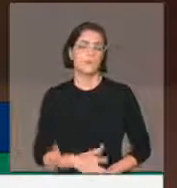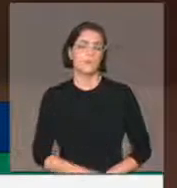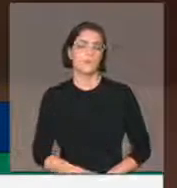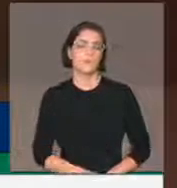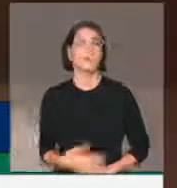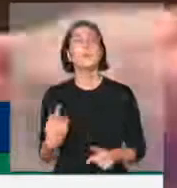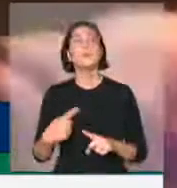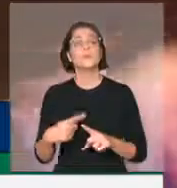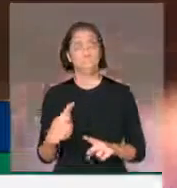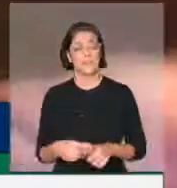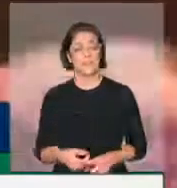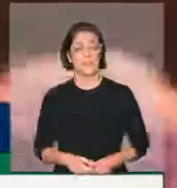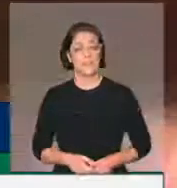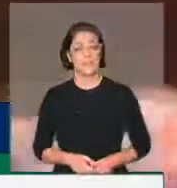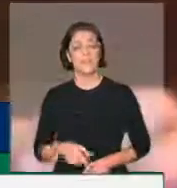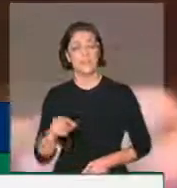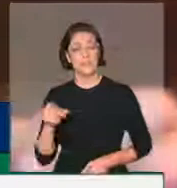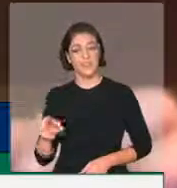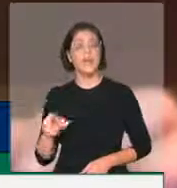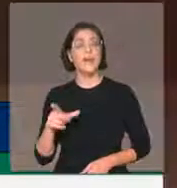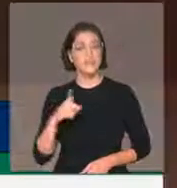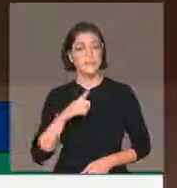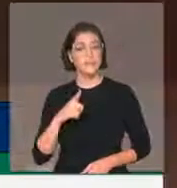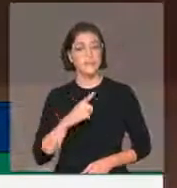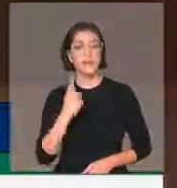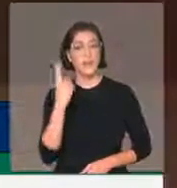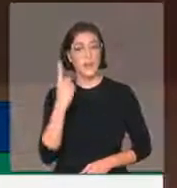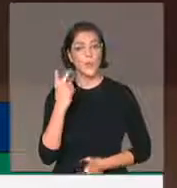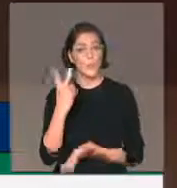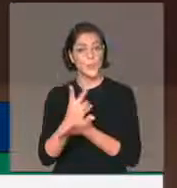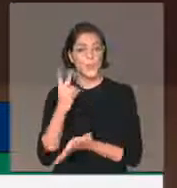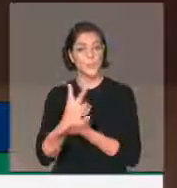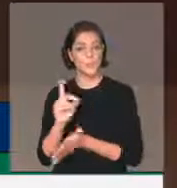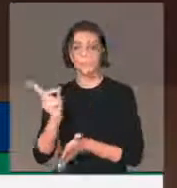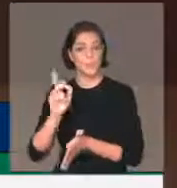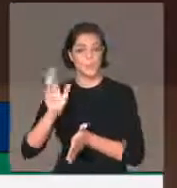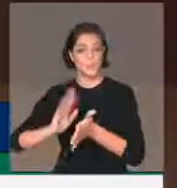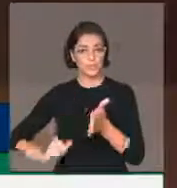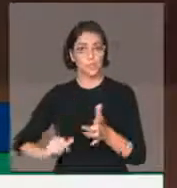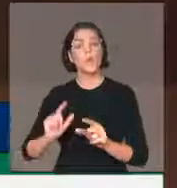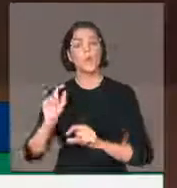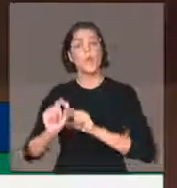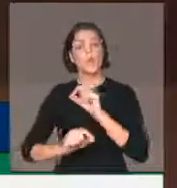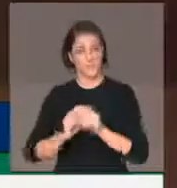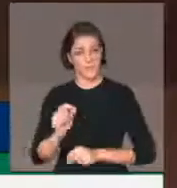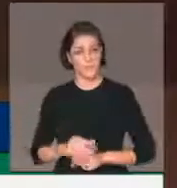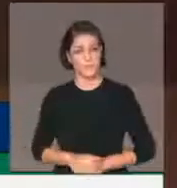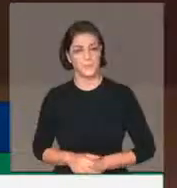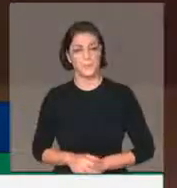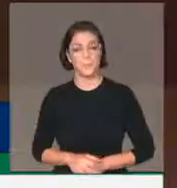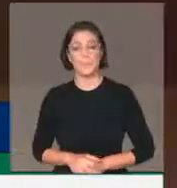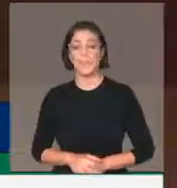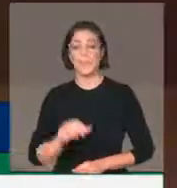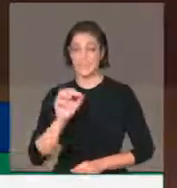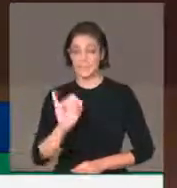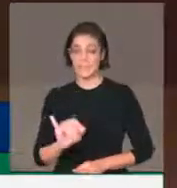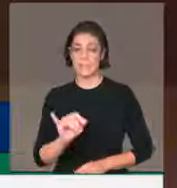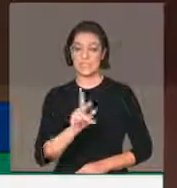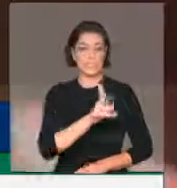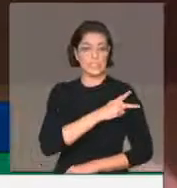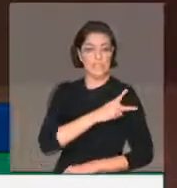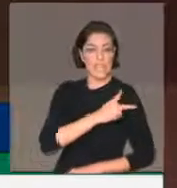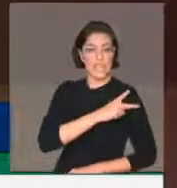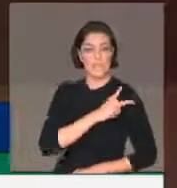não atende? Porque é um dispositivo que foi mantido nele, que diz que o acordado se sobrepõe